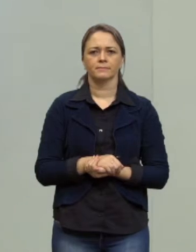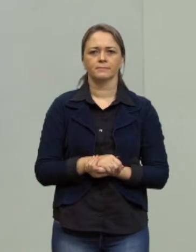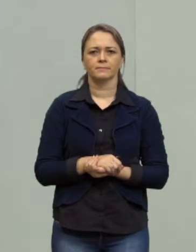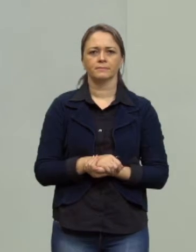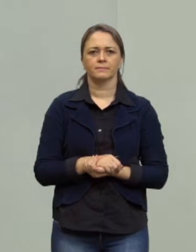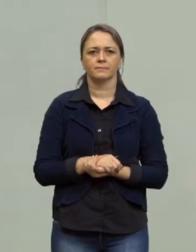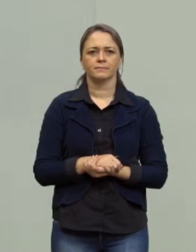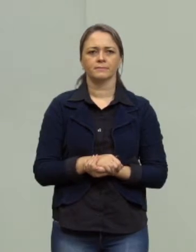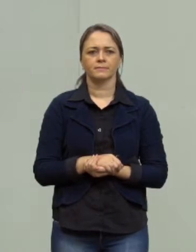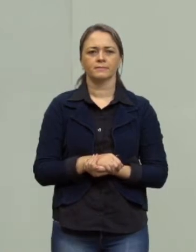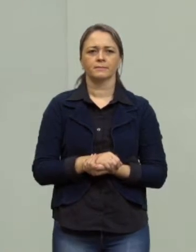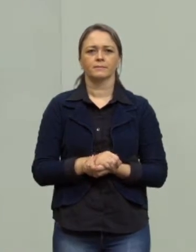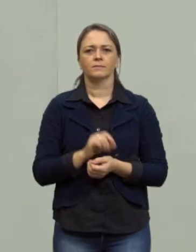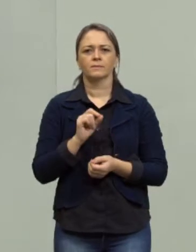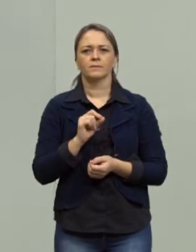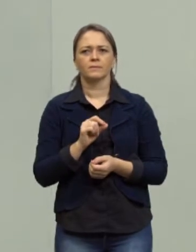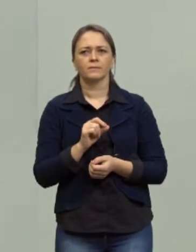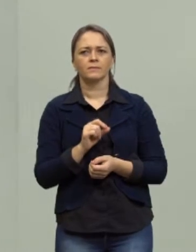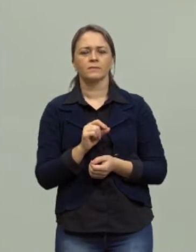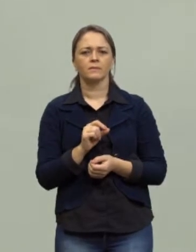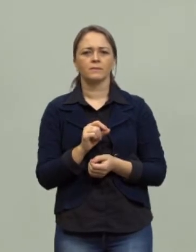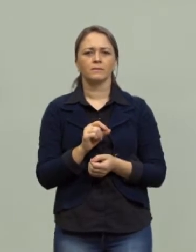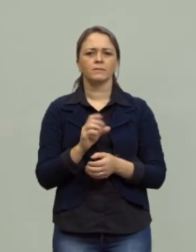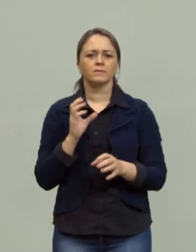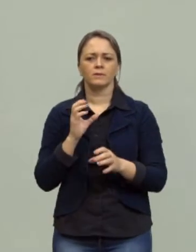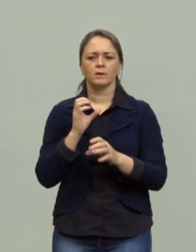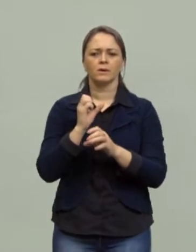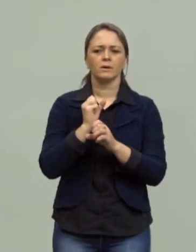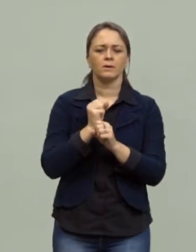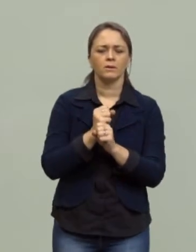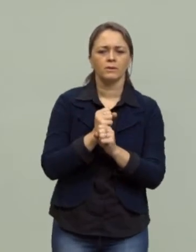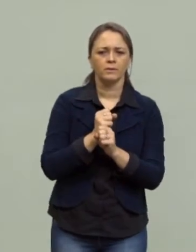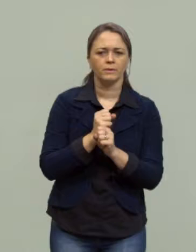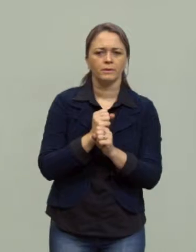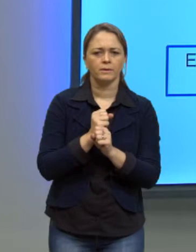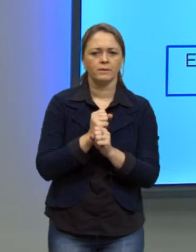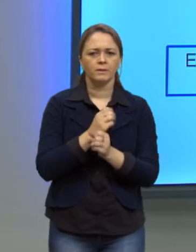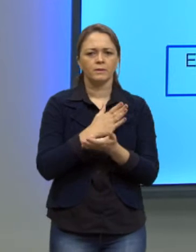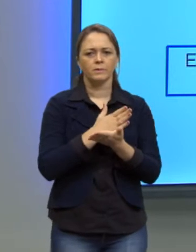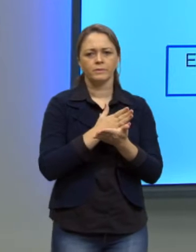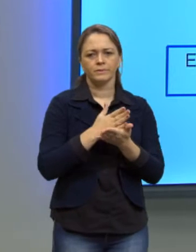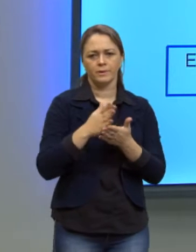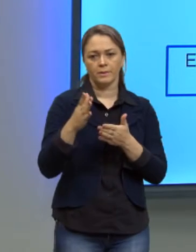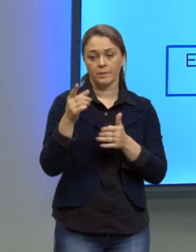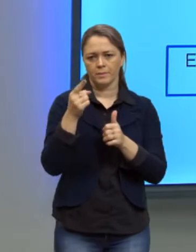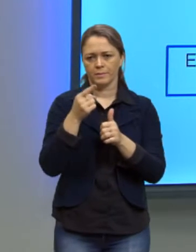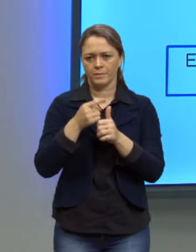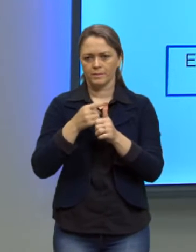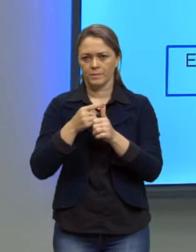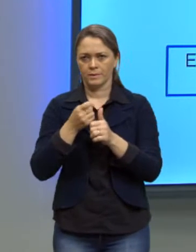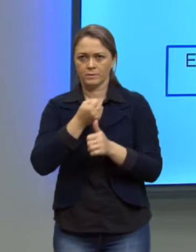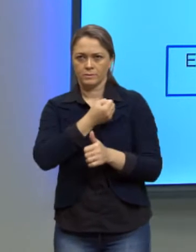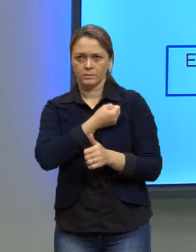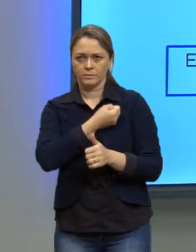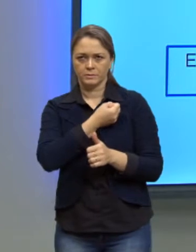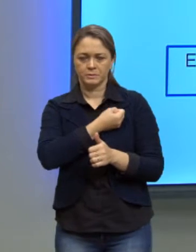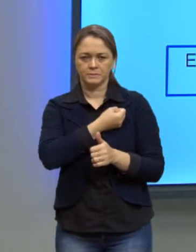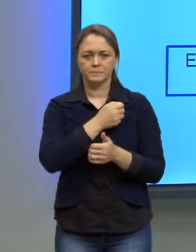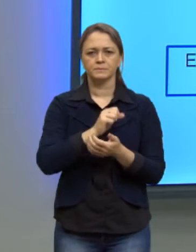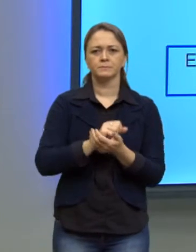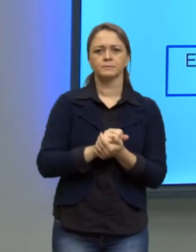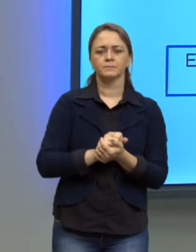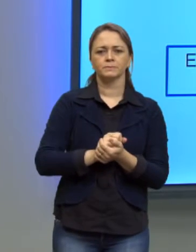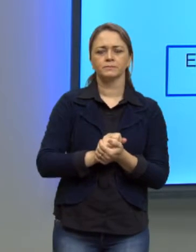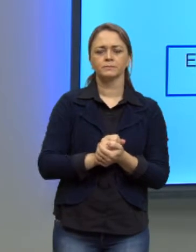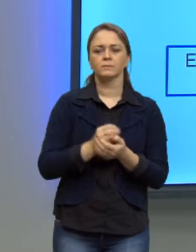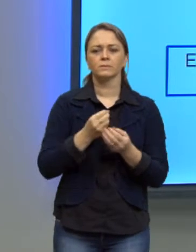Então, o que a gente pode concluir? A gente pode concluir que, partindo do primeiro termo, e aqui nós vamos lembrar, como é que